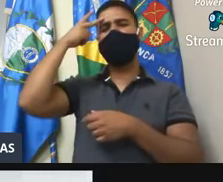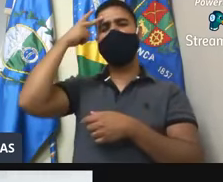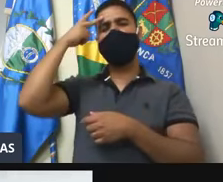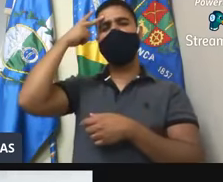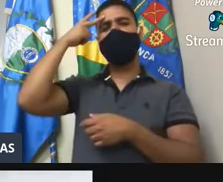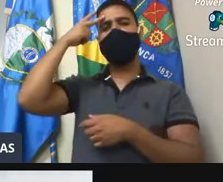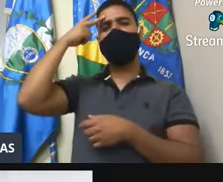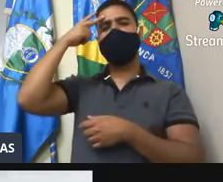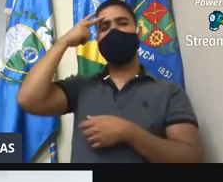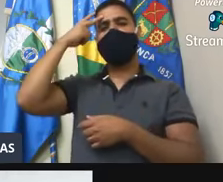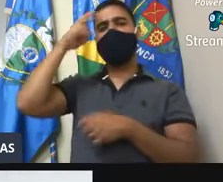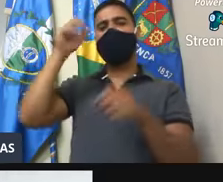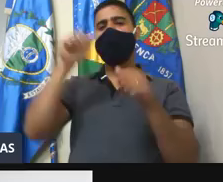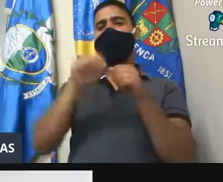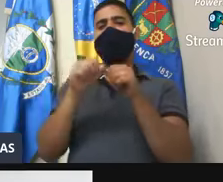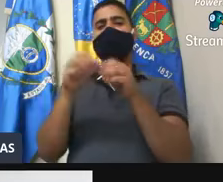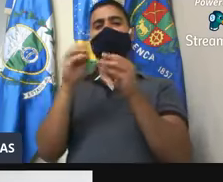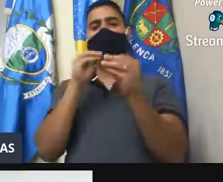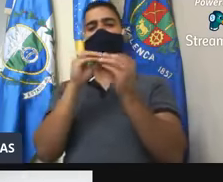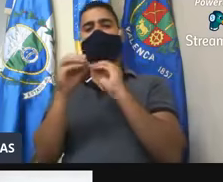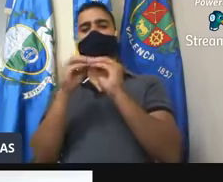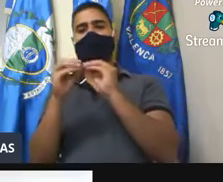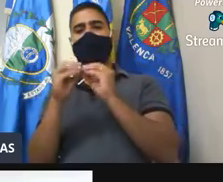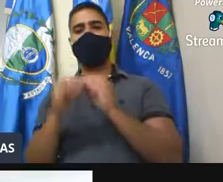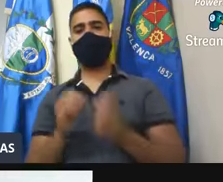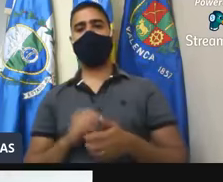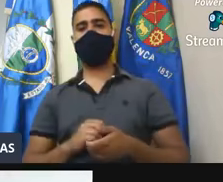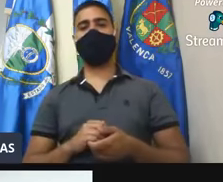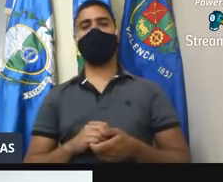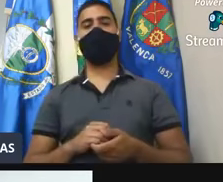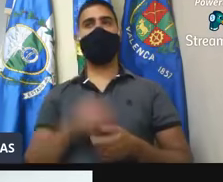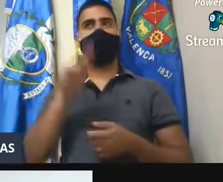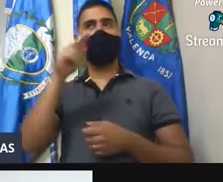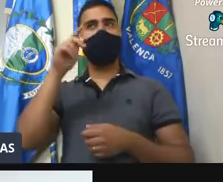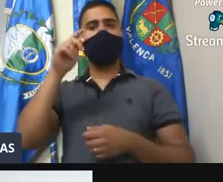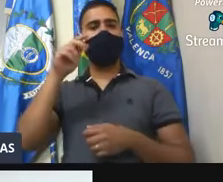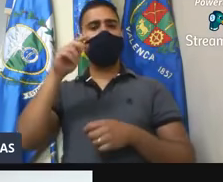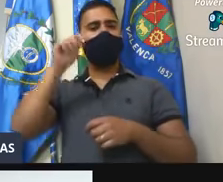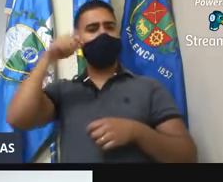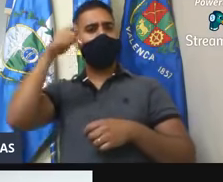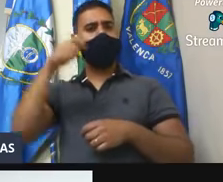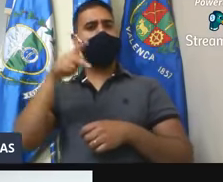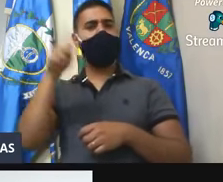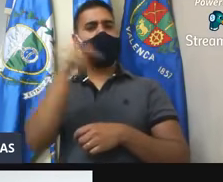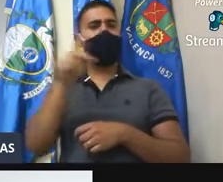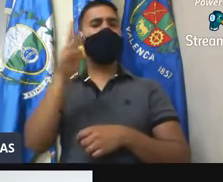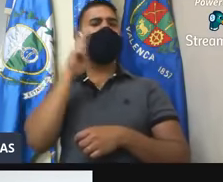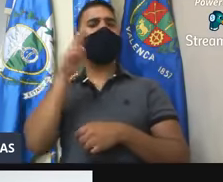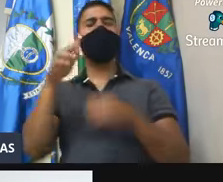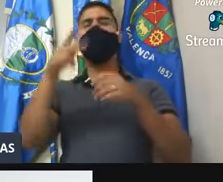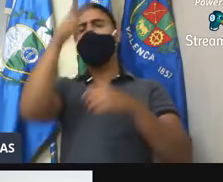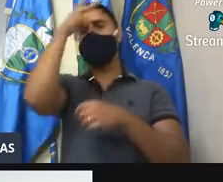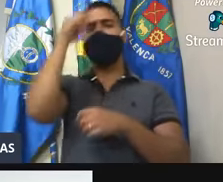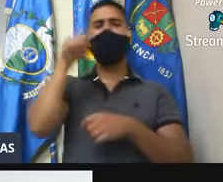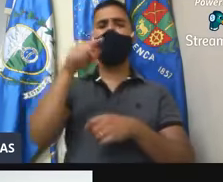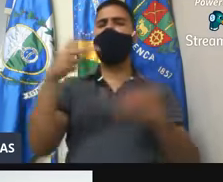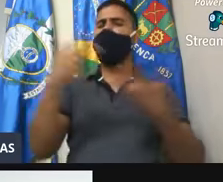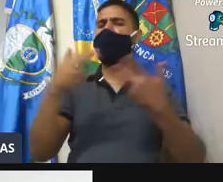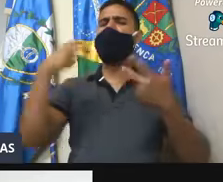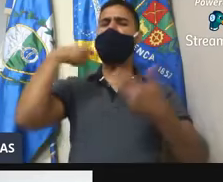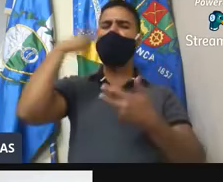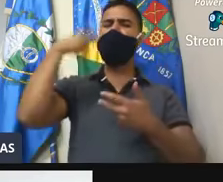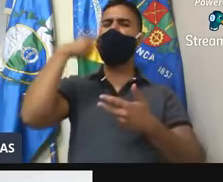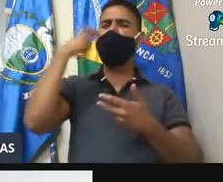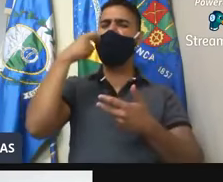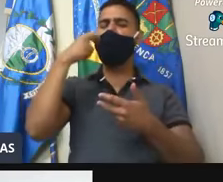roteiristas da novela. Aí, você que está me filmando, edita aí. O vereador Rafael falou, prefeito, está vergonhoso.